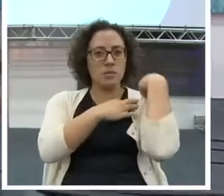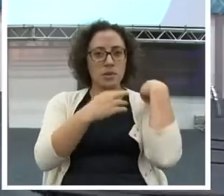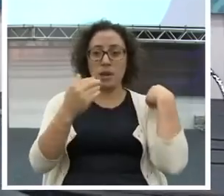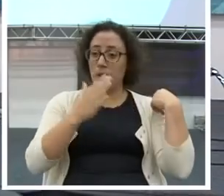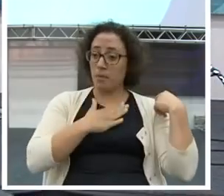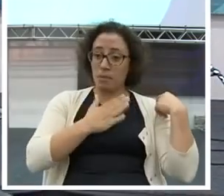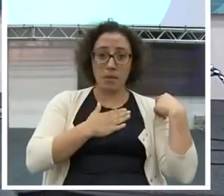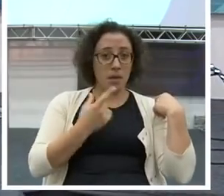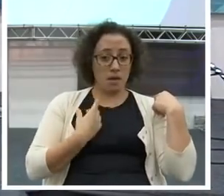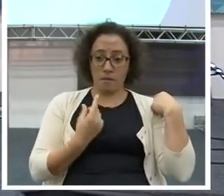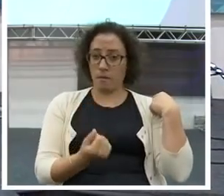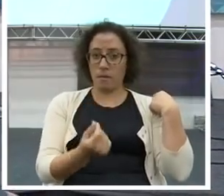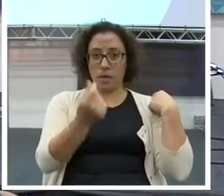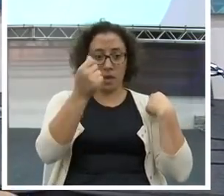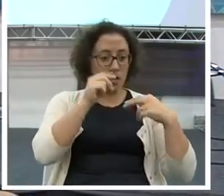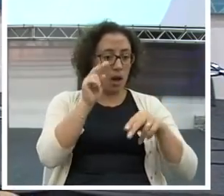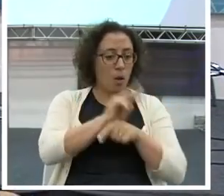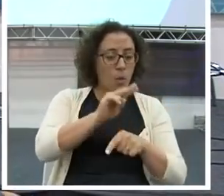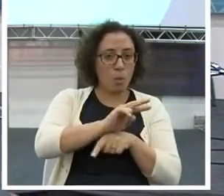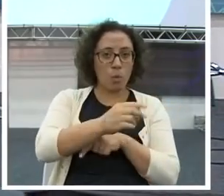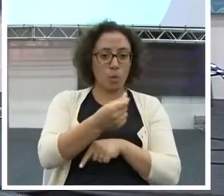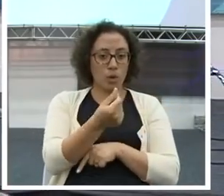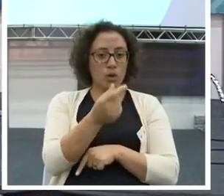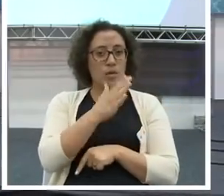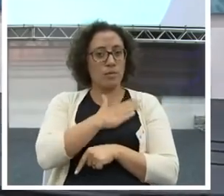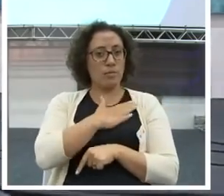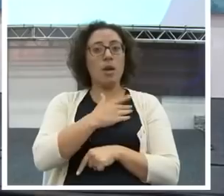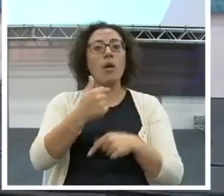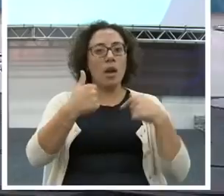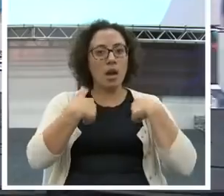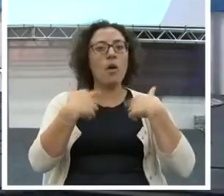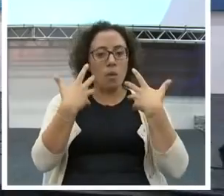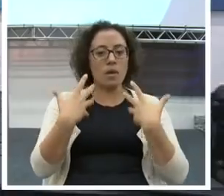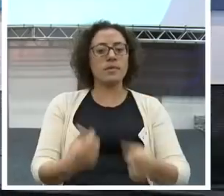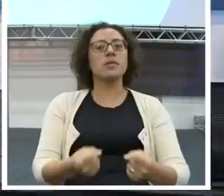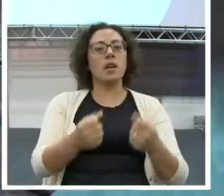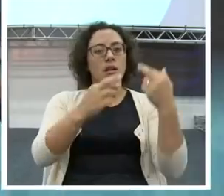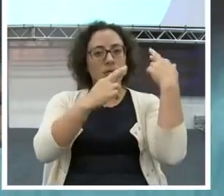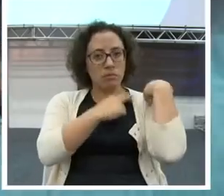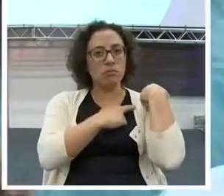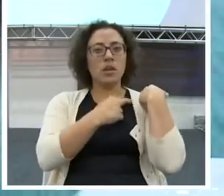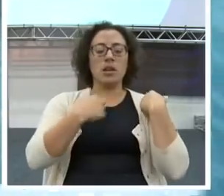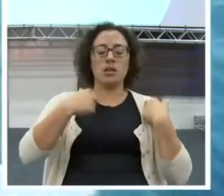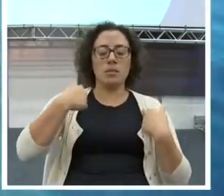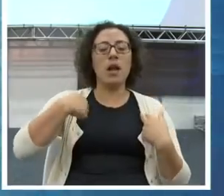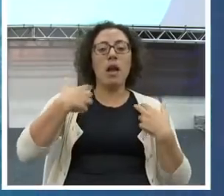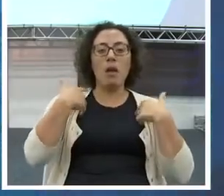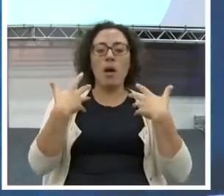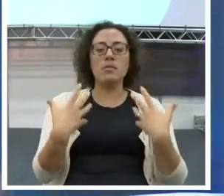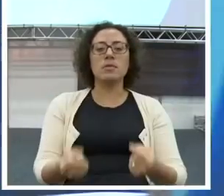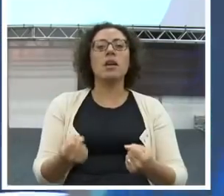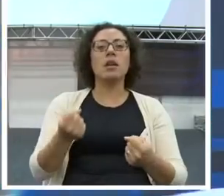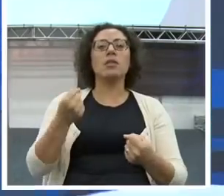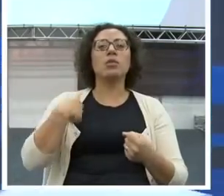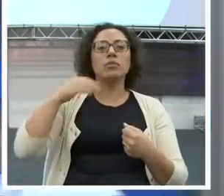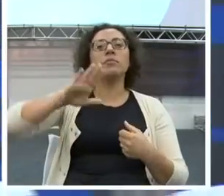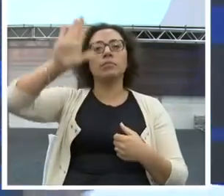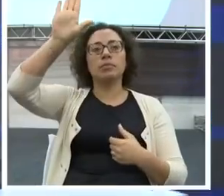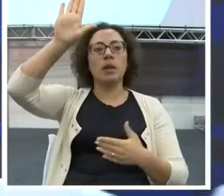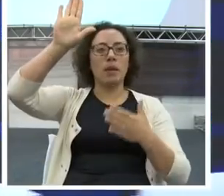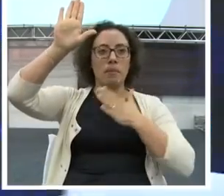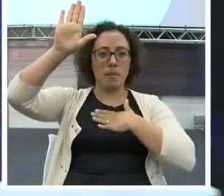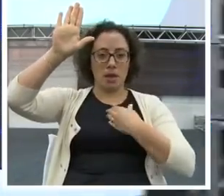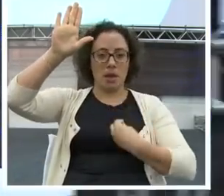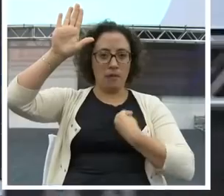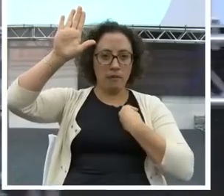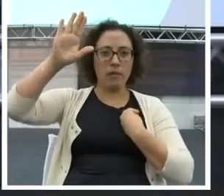fazer isso para você. Fala, eu assumo a responsabilidade da minha vida financeira. Vamos lá, fala. Eu assumo a responsabilidade da minha